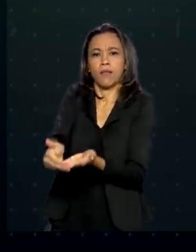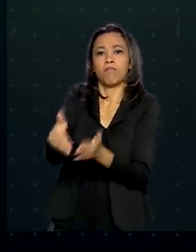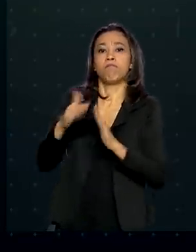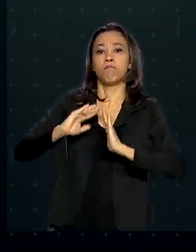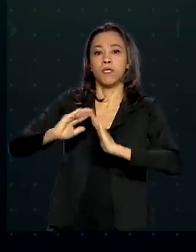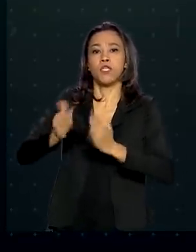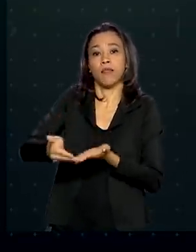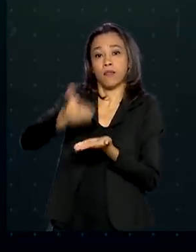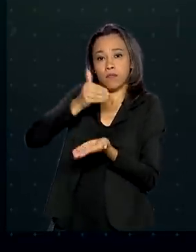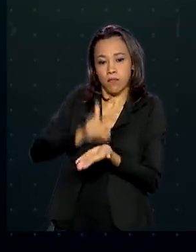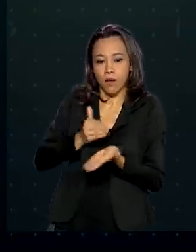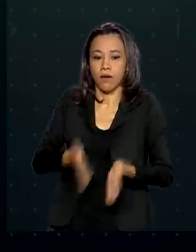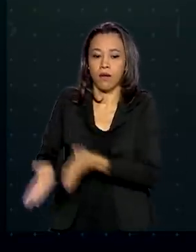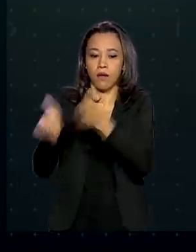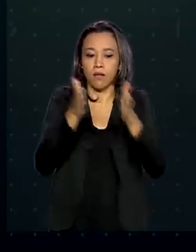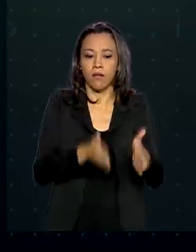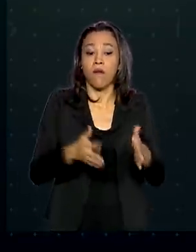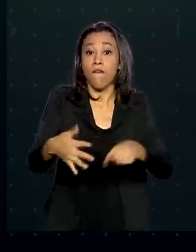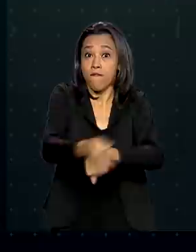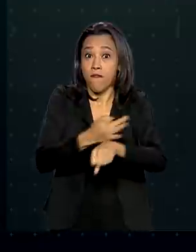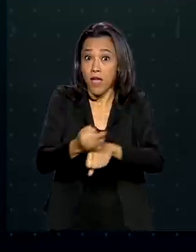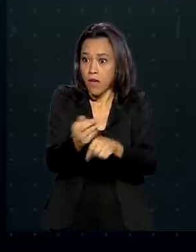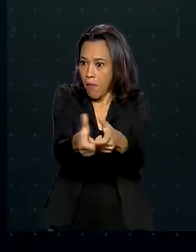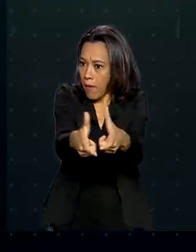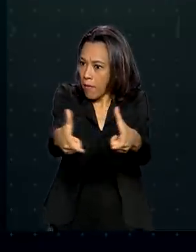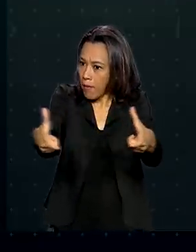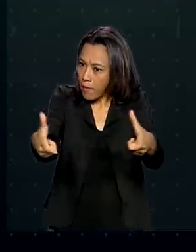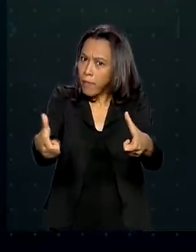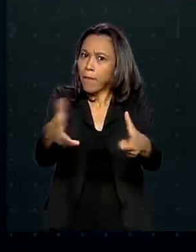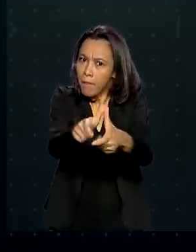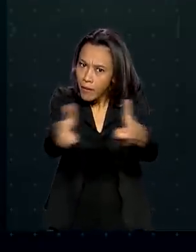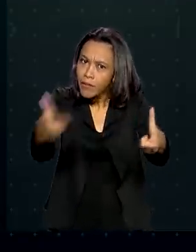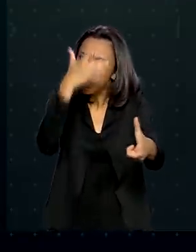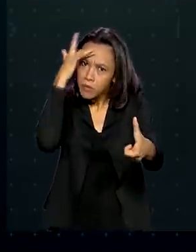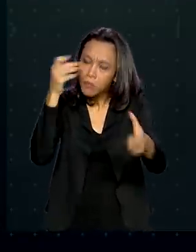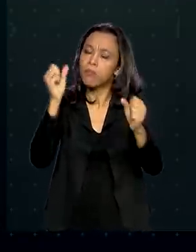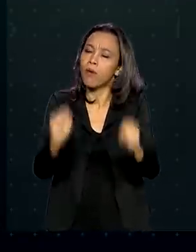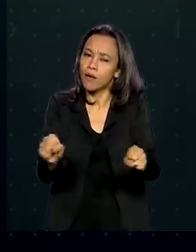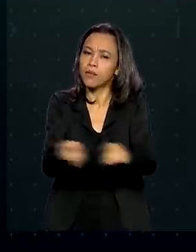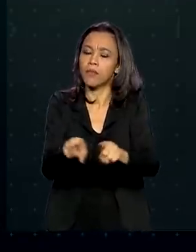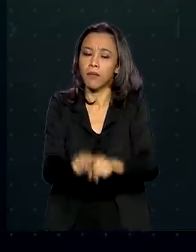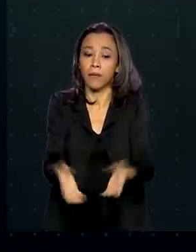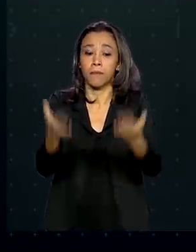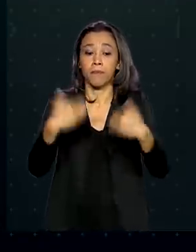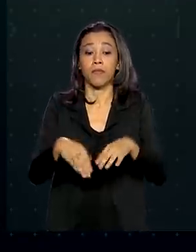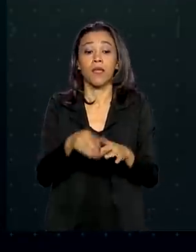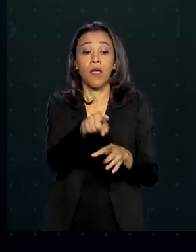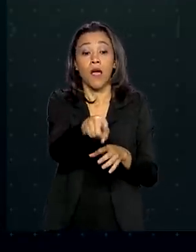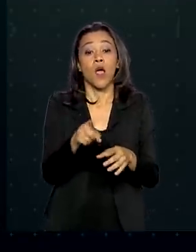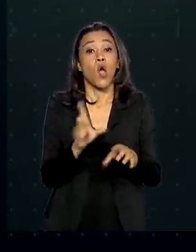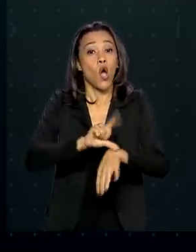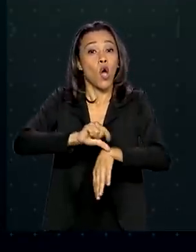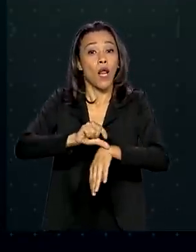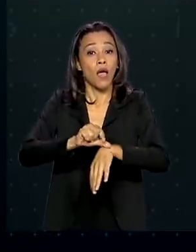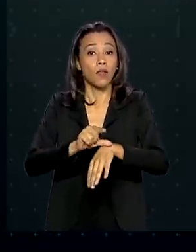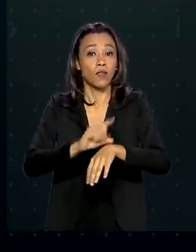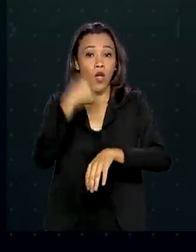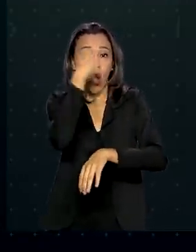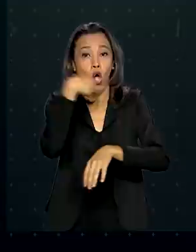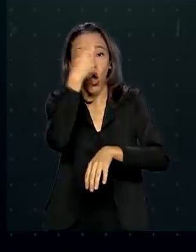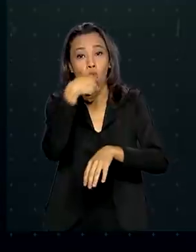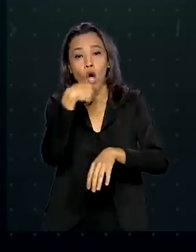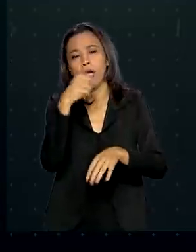Férias coletivas também podem ser estabelecidas. Banco de horas pode ser criado para futuras